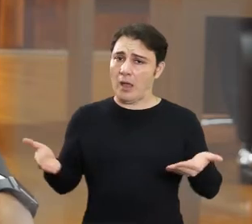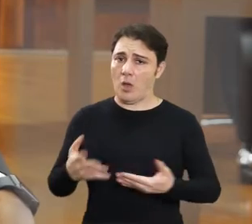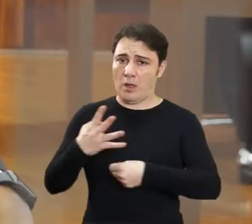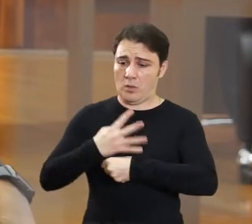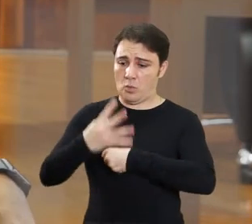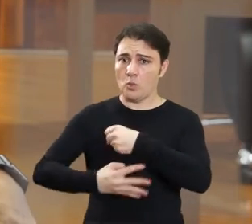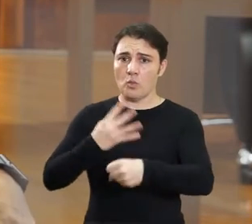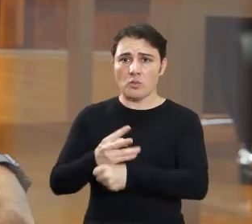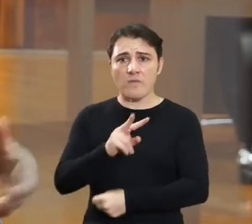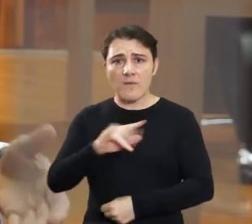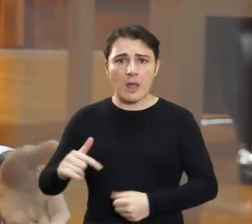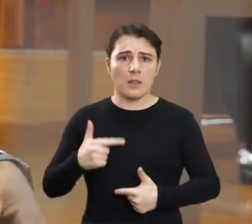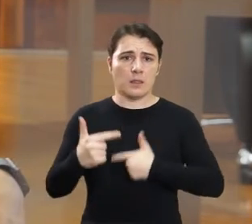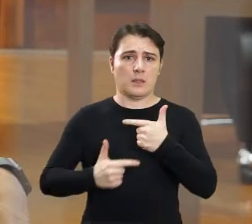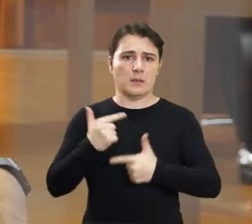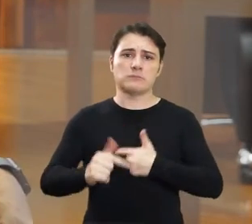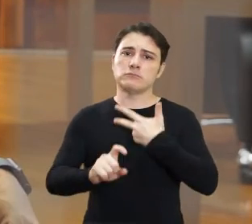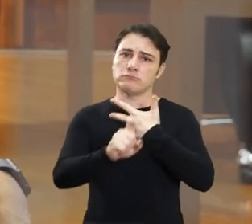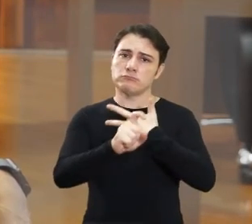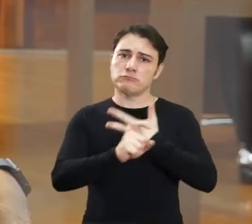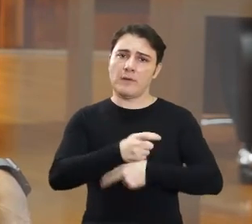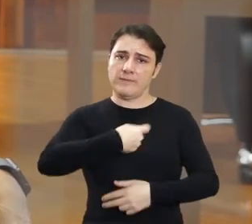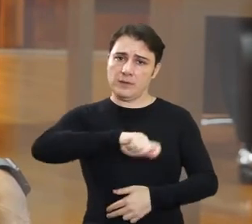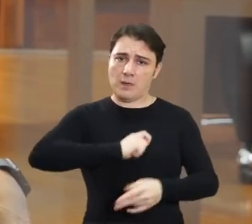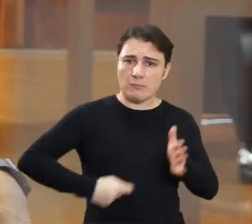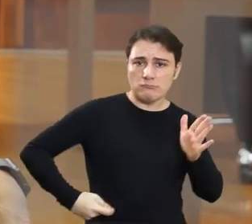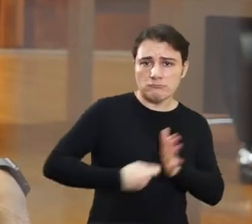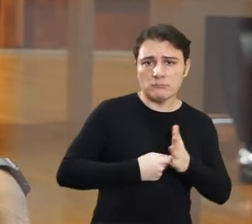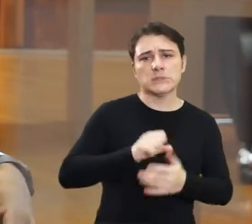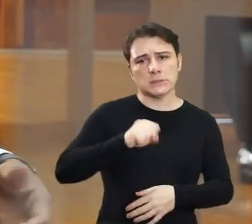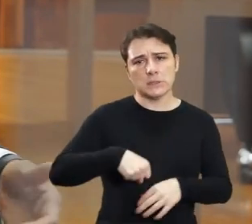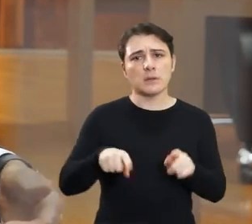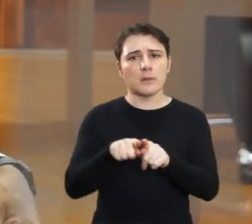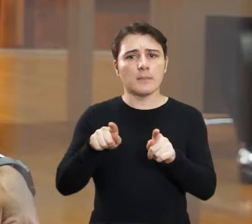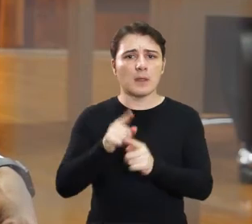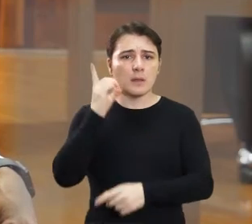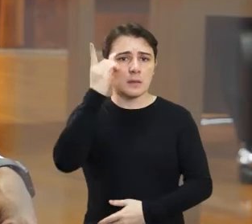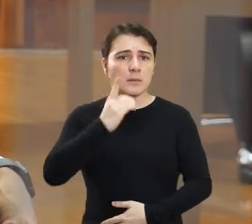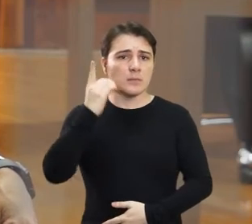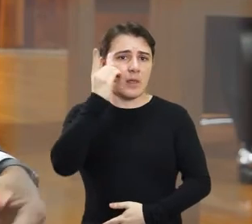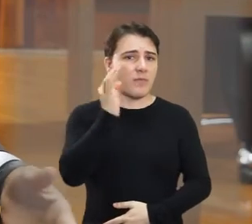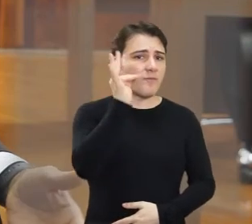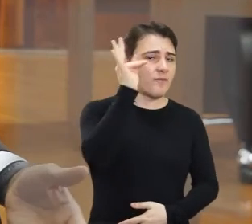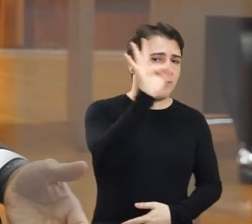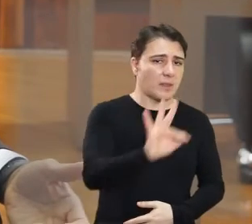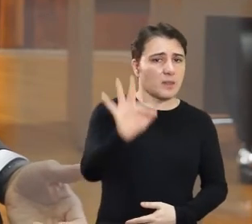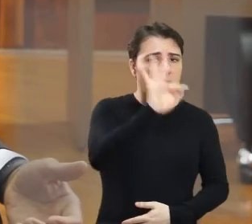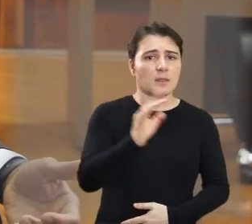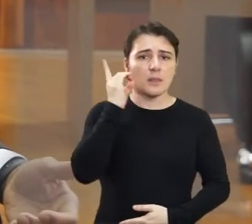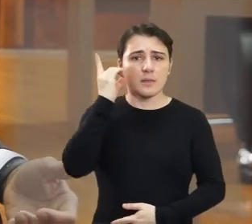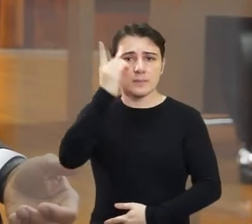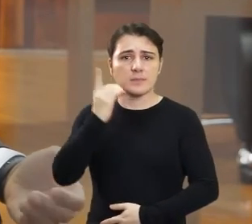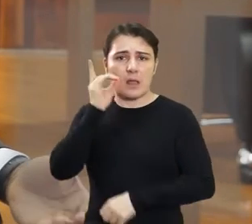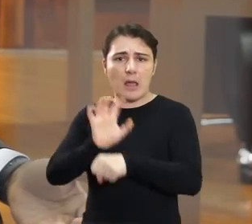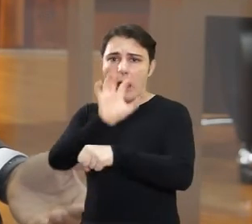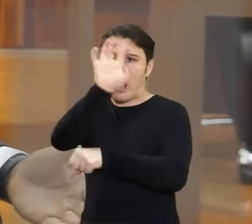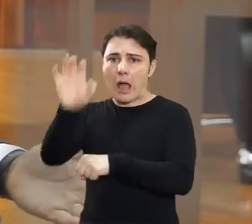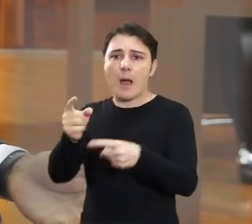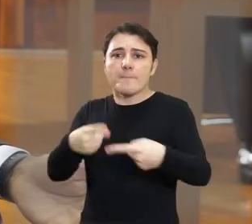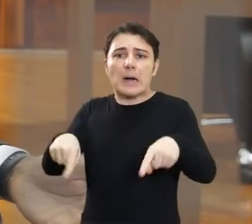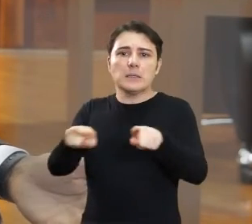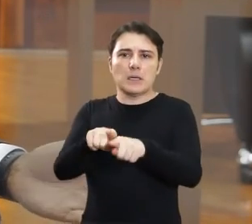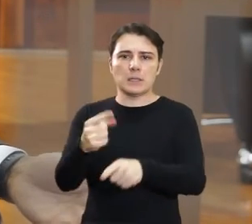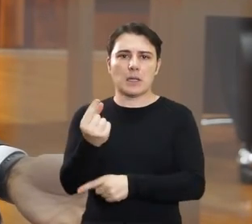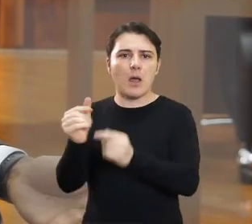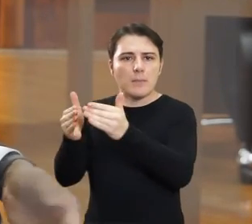Durante esses quatro anos, é lógico, nós vamos fiscalizar o Executivo e trazer emendas junto aos nossos deputados,